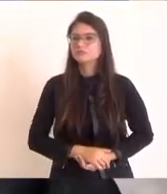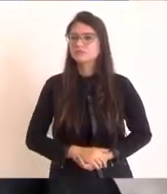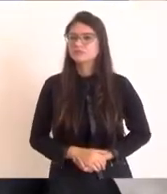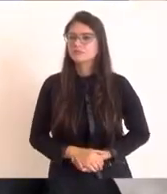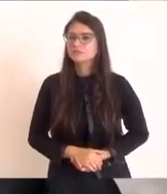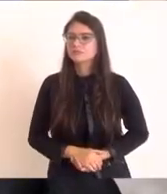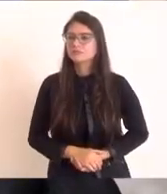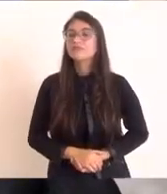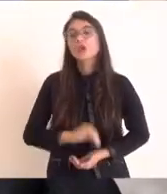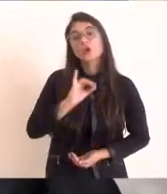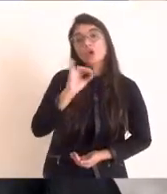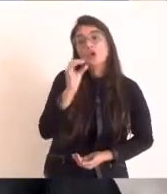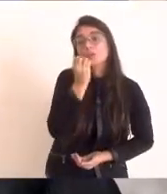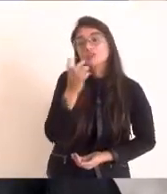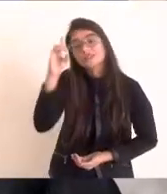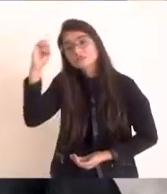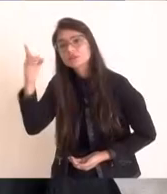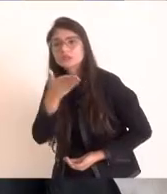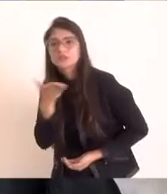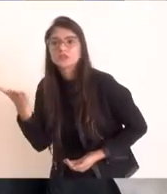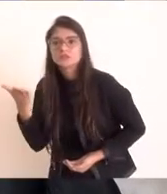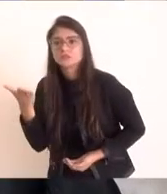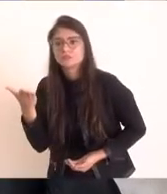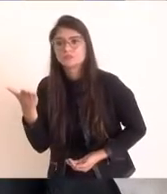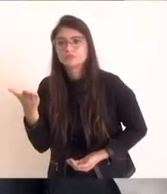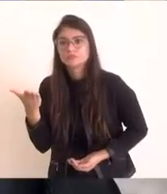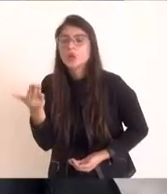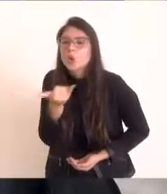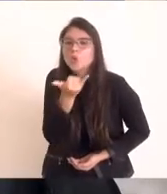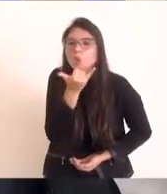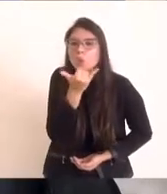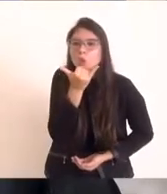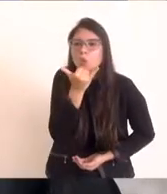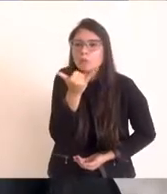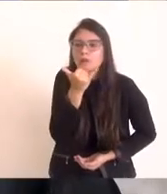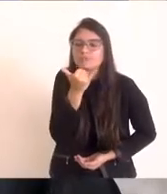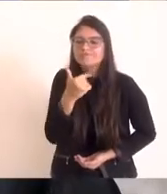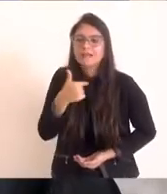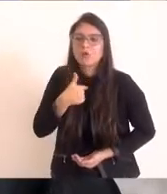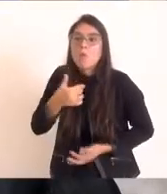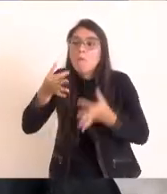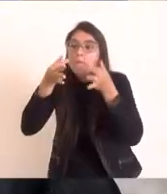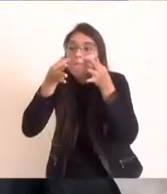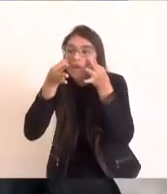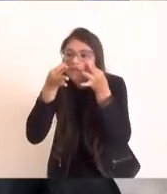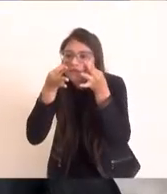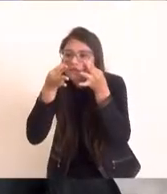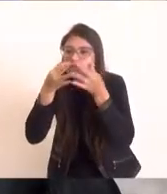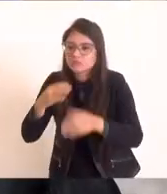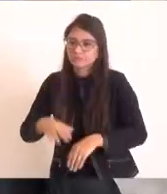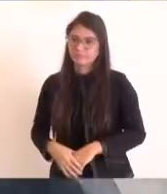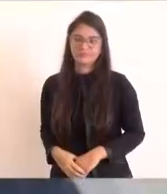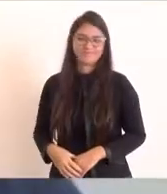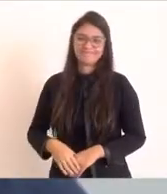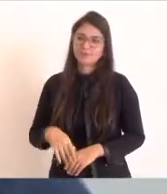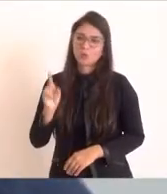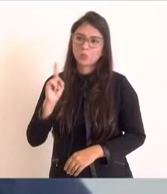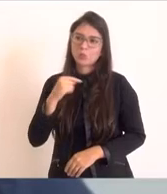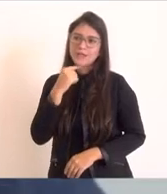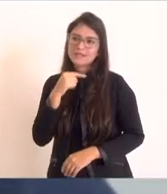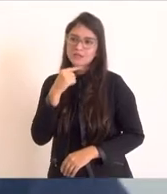Olá, bom dia a todos. Desculpa não estar presente, porque acabei me pegando um resfriado muito forte,